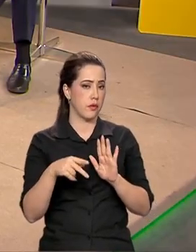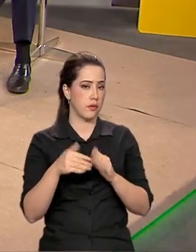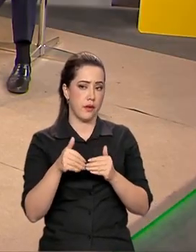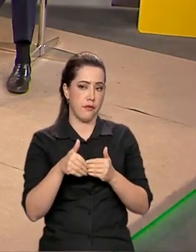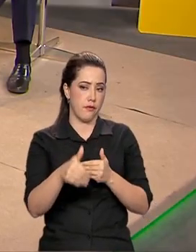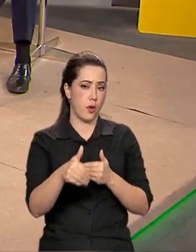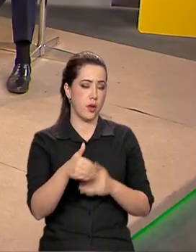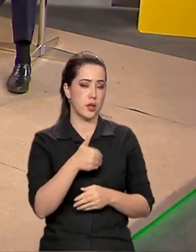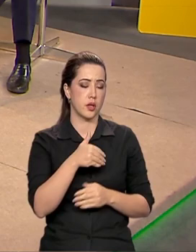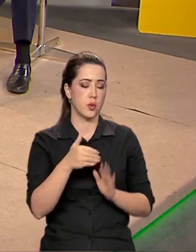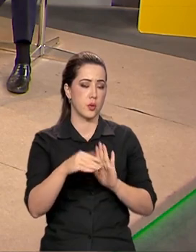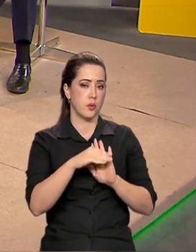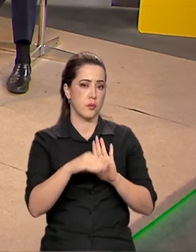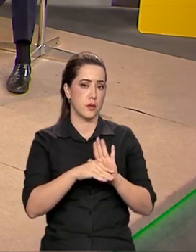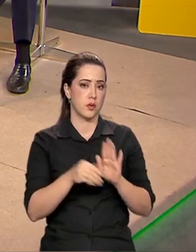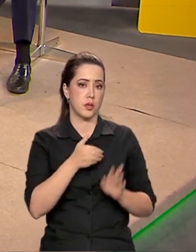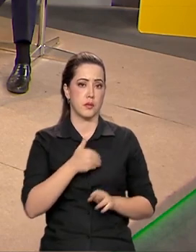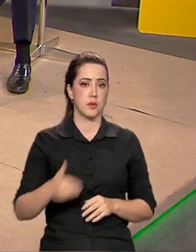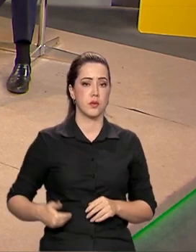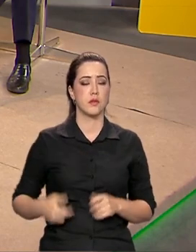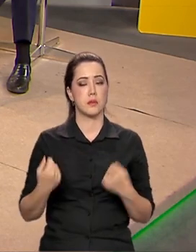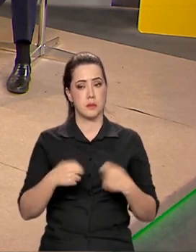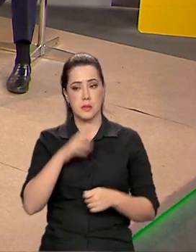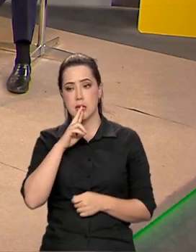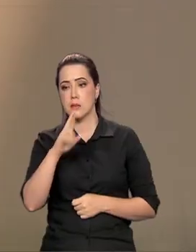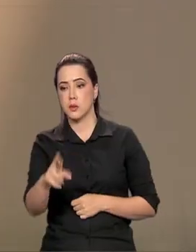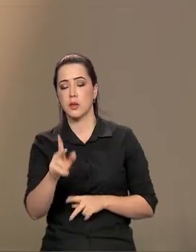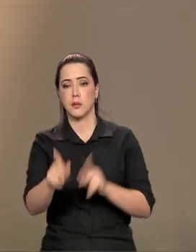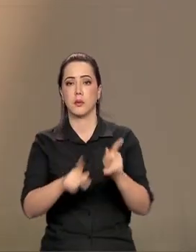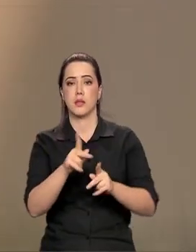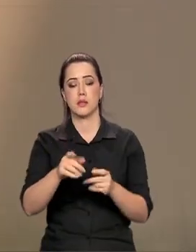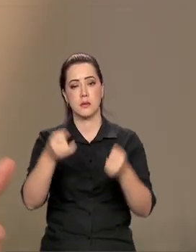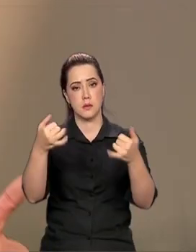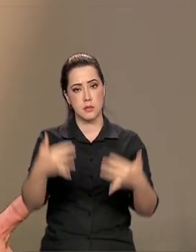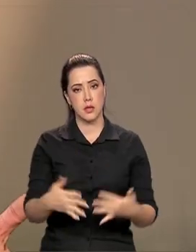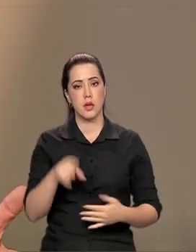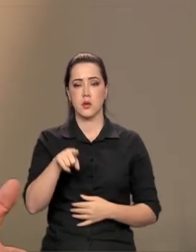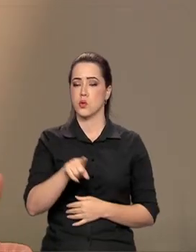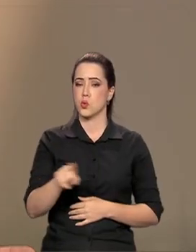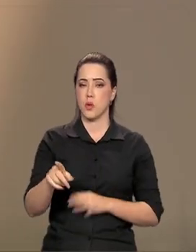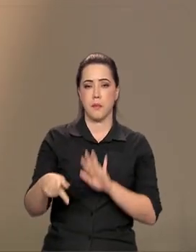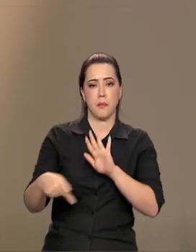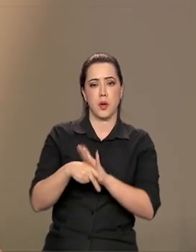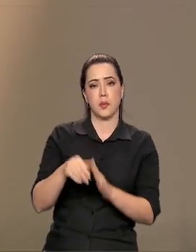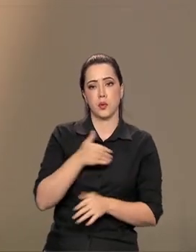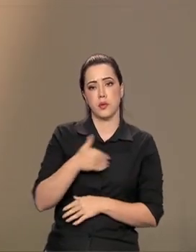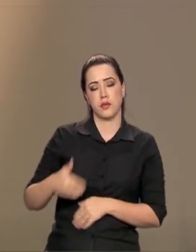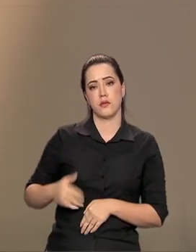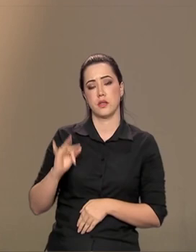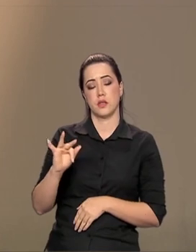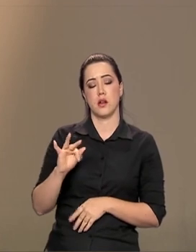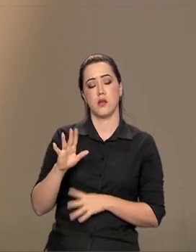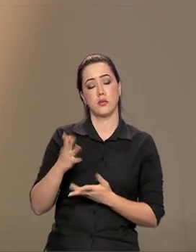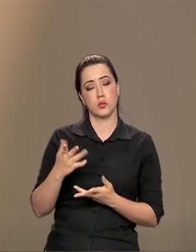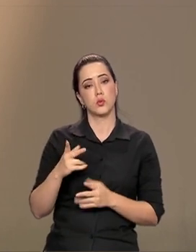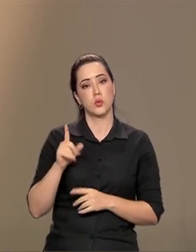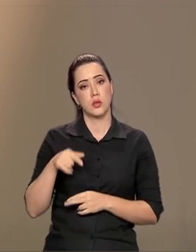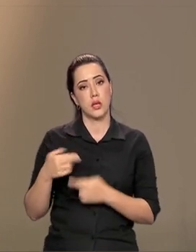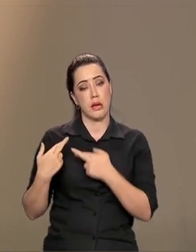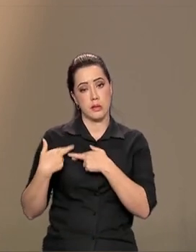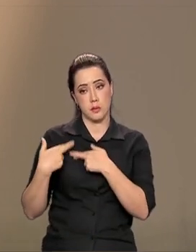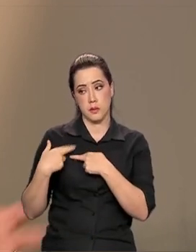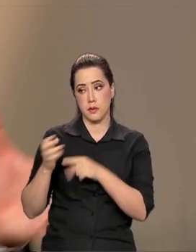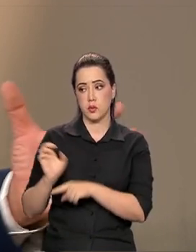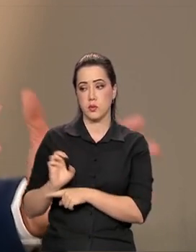mas tem que responder ao povo, devolver, dizendo isso aqui não é ou não é atribuição do governo federal. O que for atribuição dos